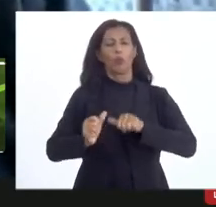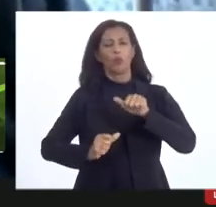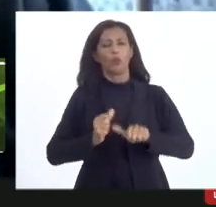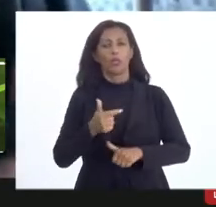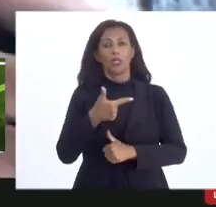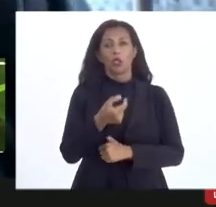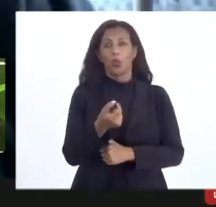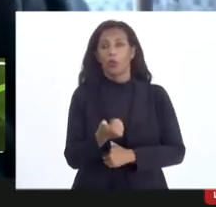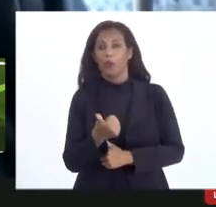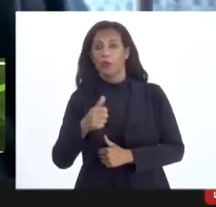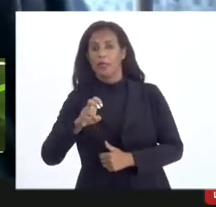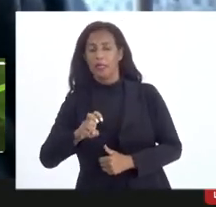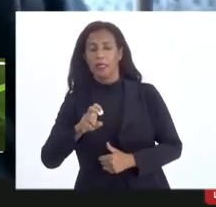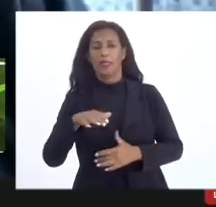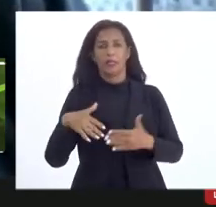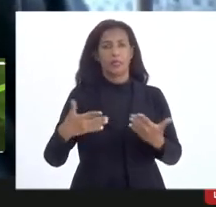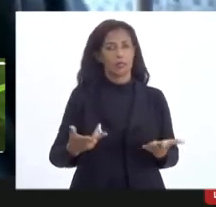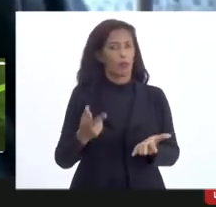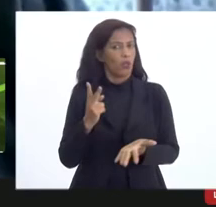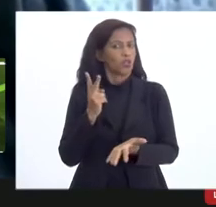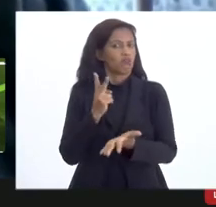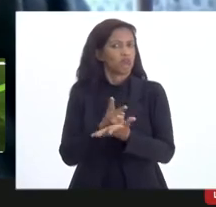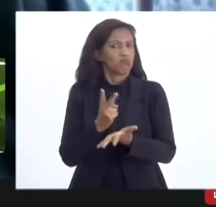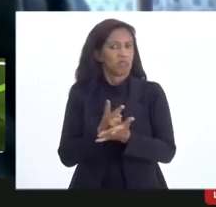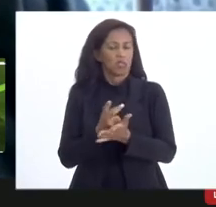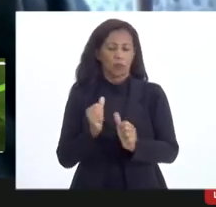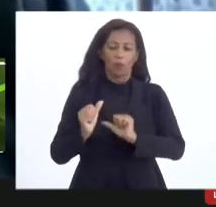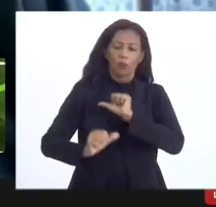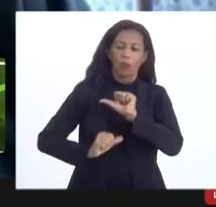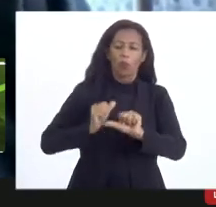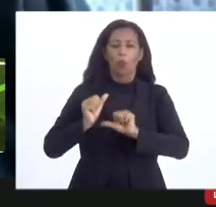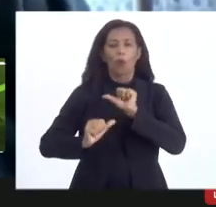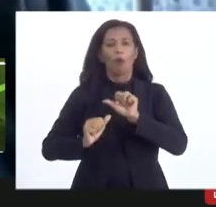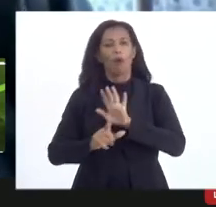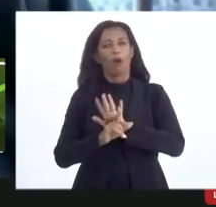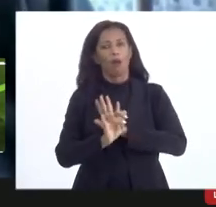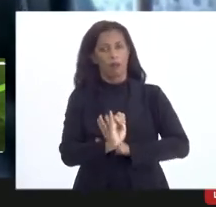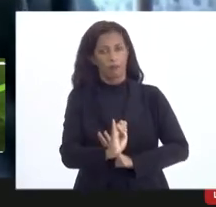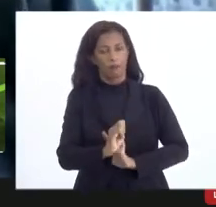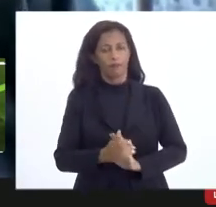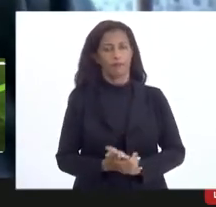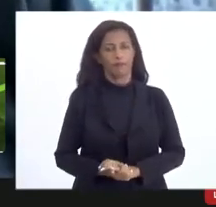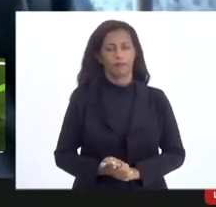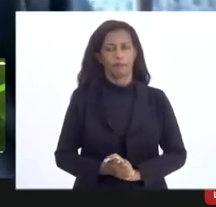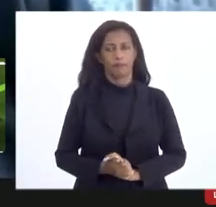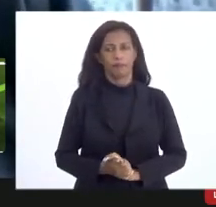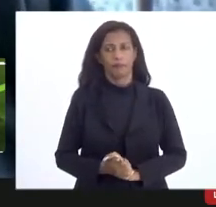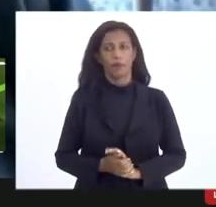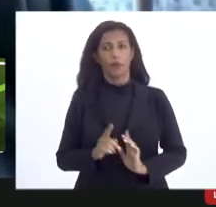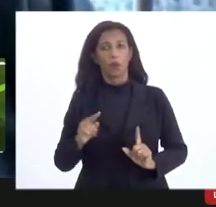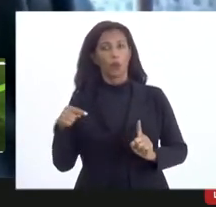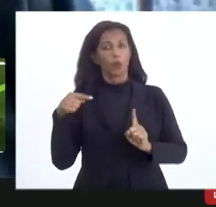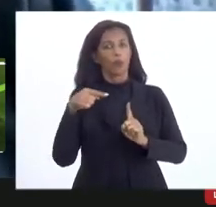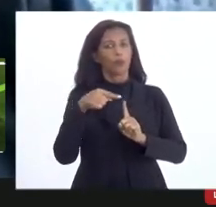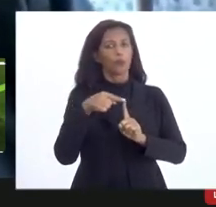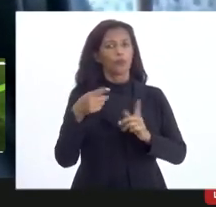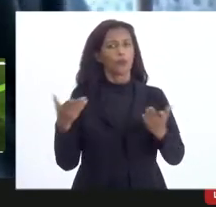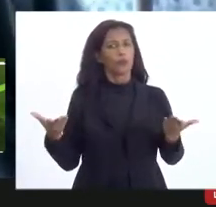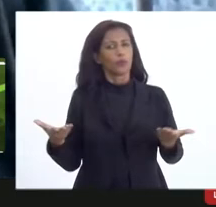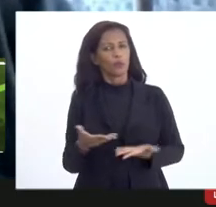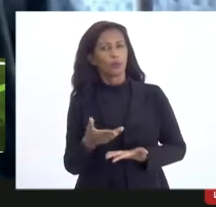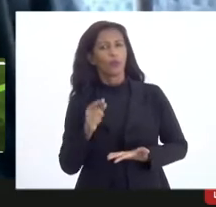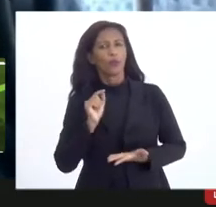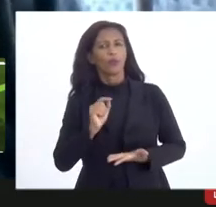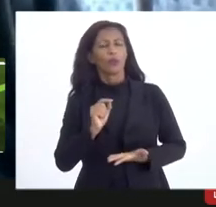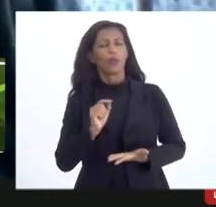2015. Então, gente está sempre atualizando essas leis. O objetivo hoje é a